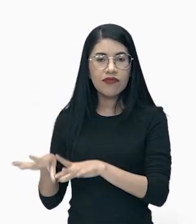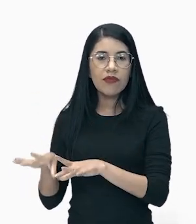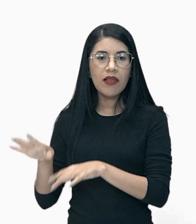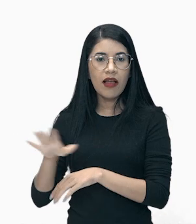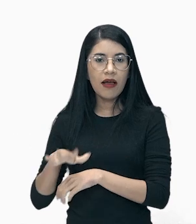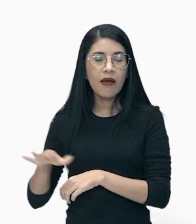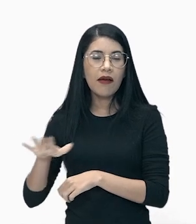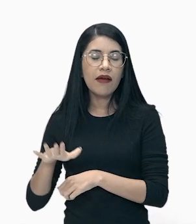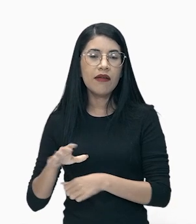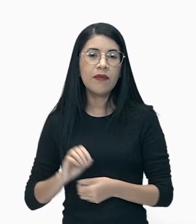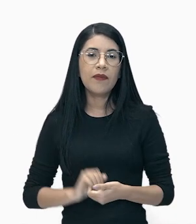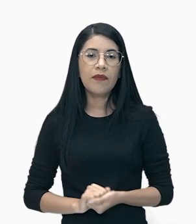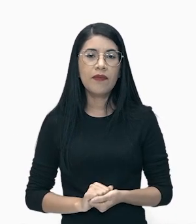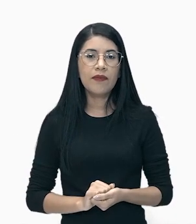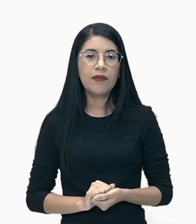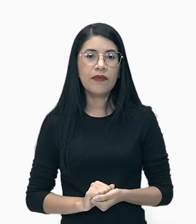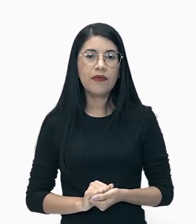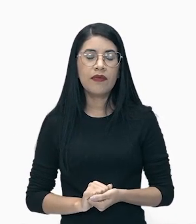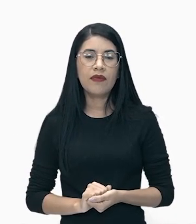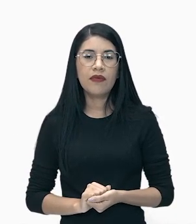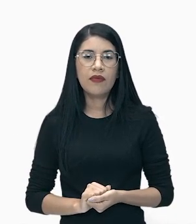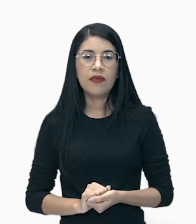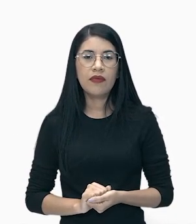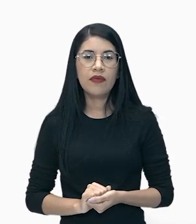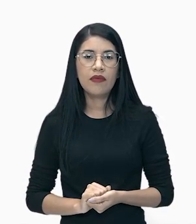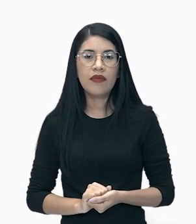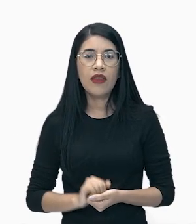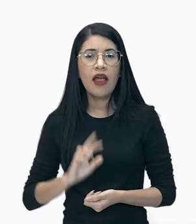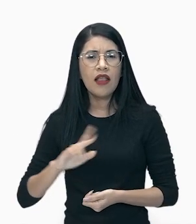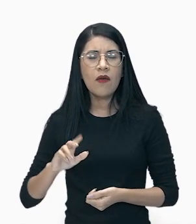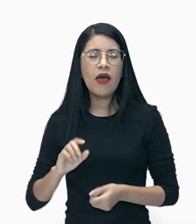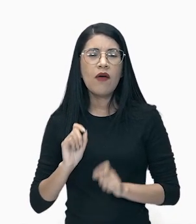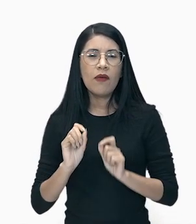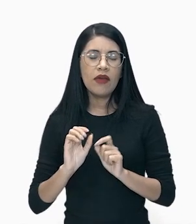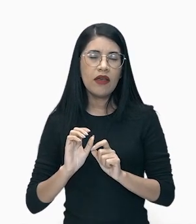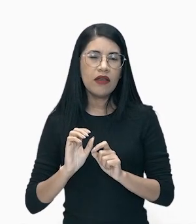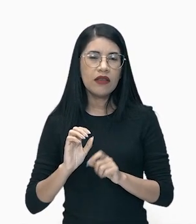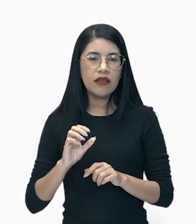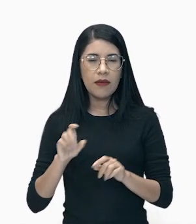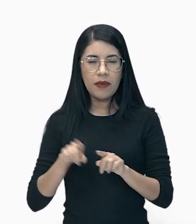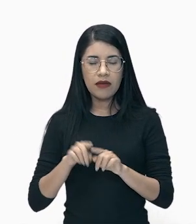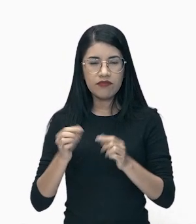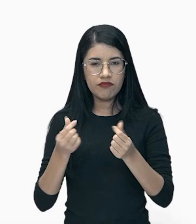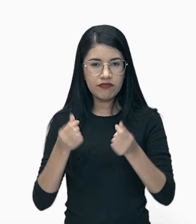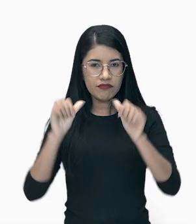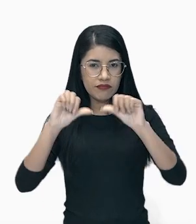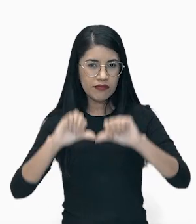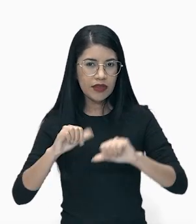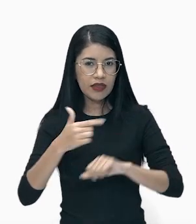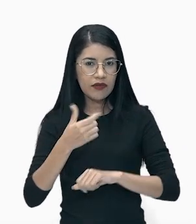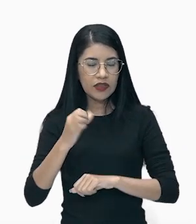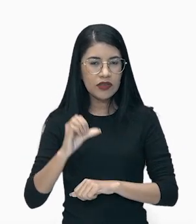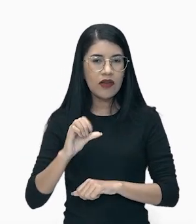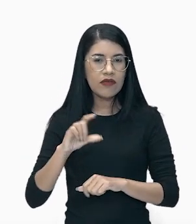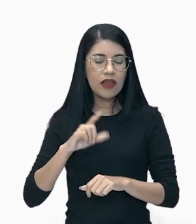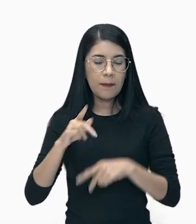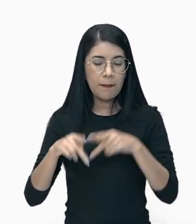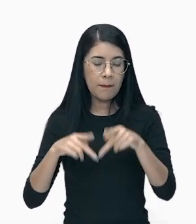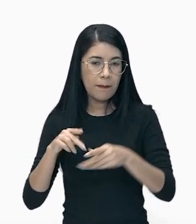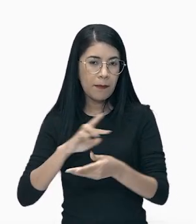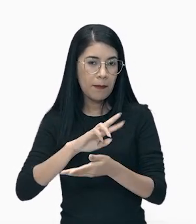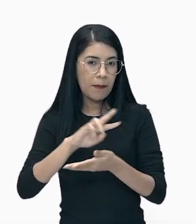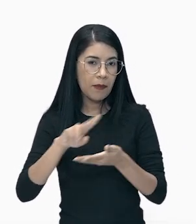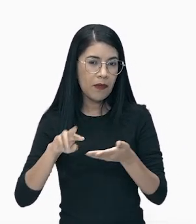efeitos dessa crise não apenas nos Estados Unidos, mas também em todos os países que tinham ali como